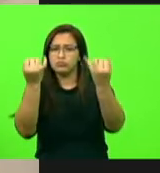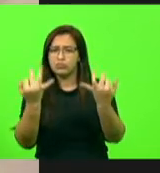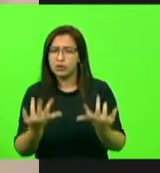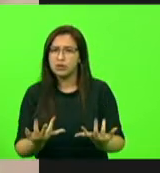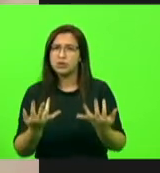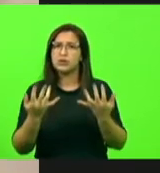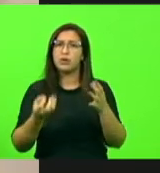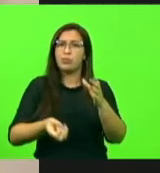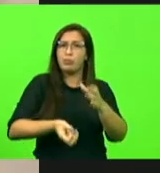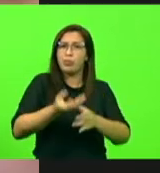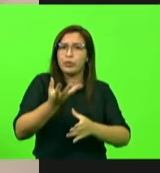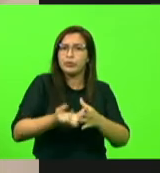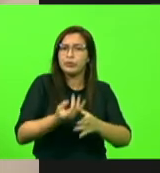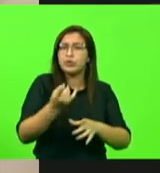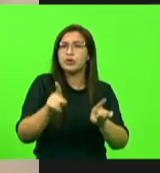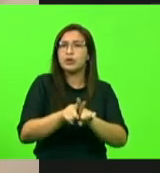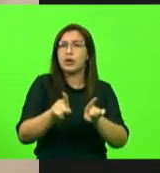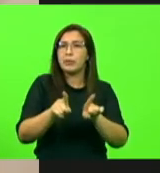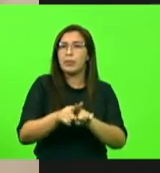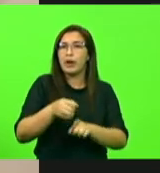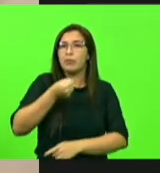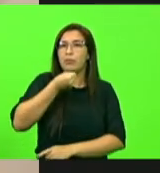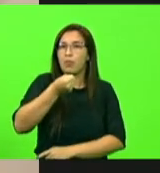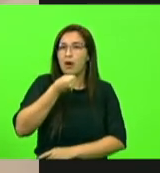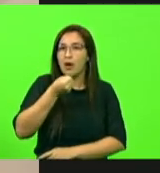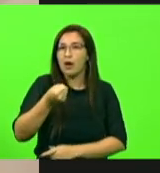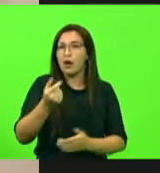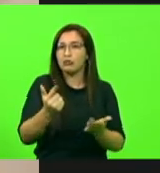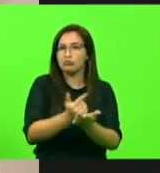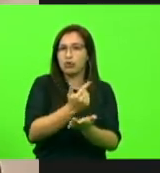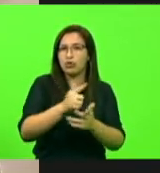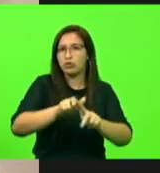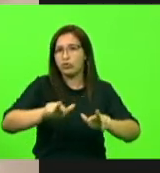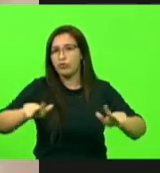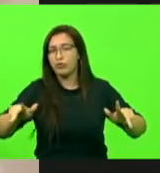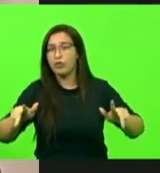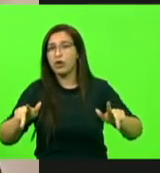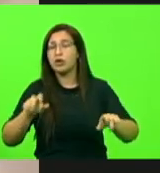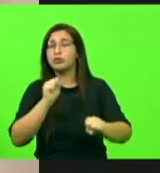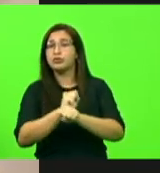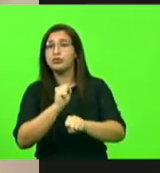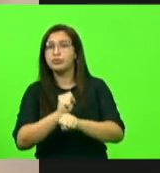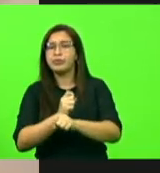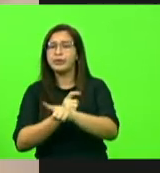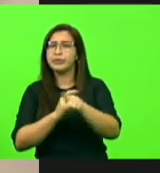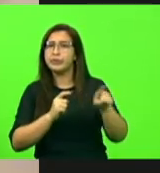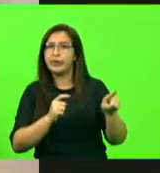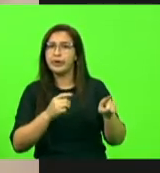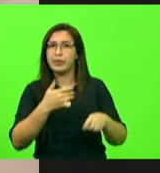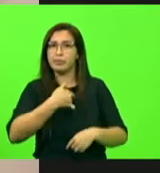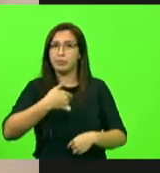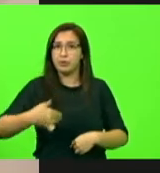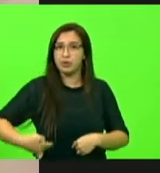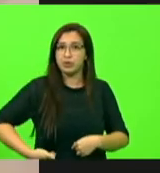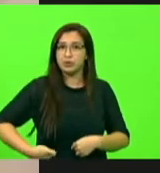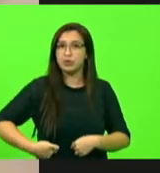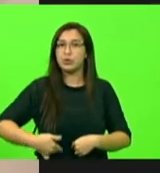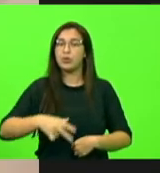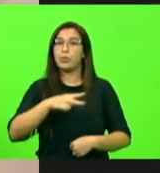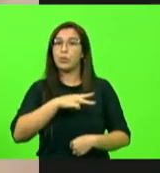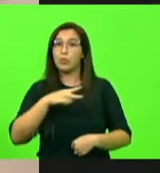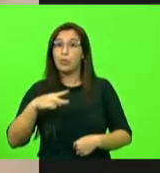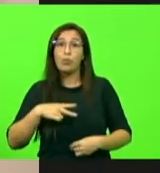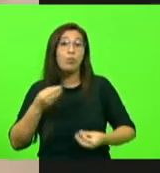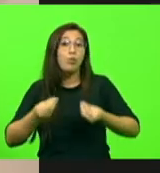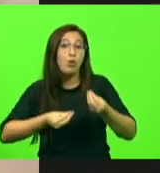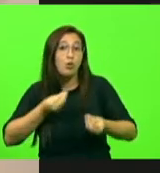manifestação da imprensa da região, estou esperando ainda a manifestação do Ministério Público, que